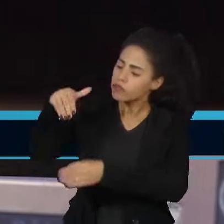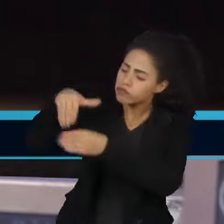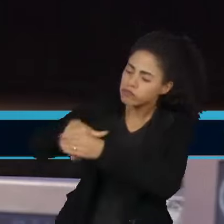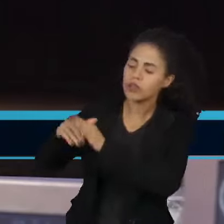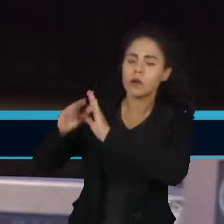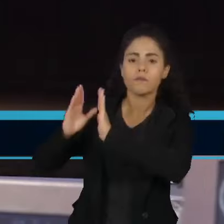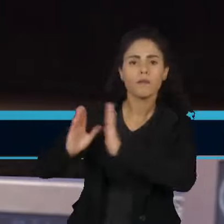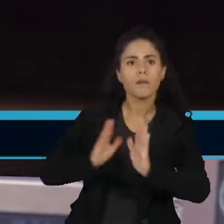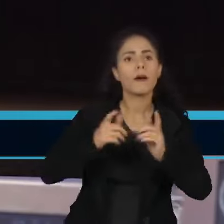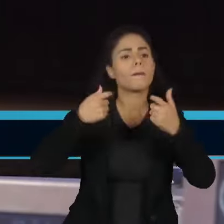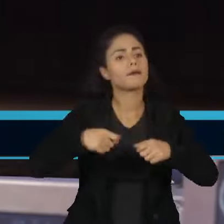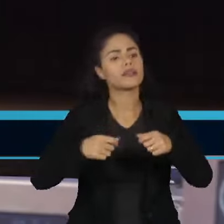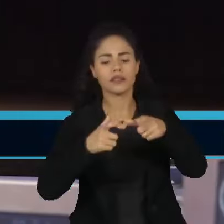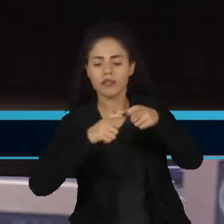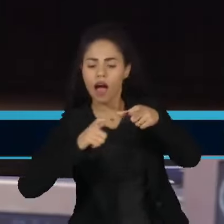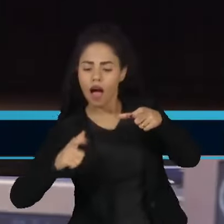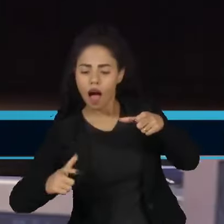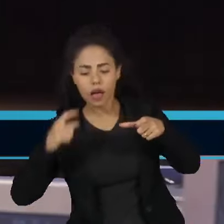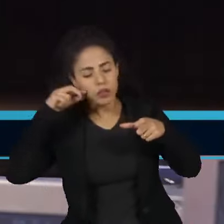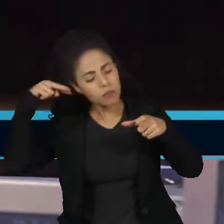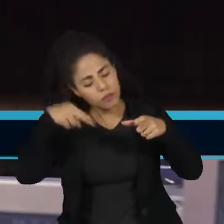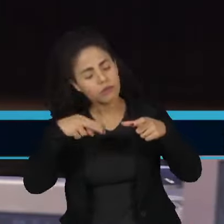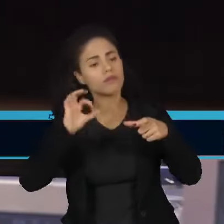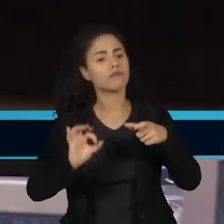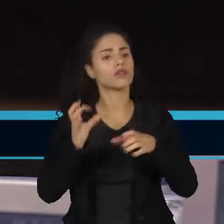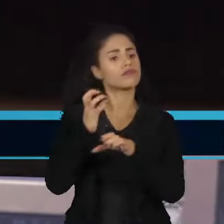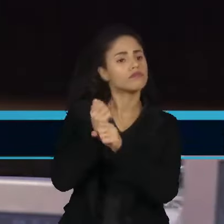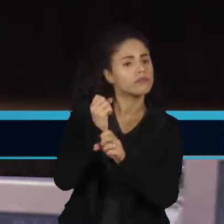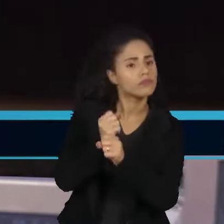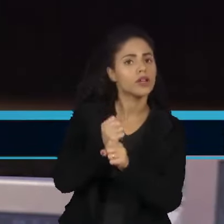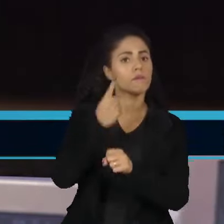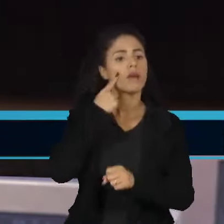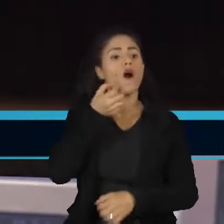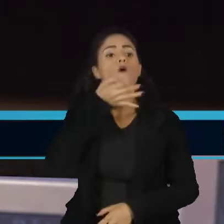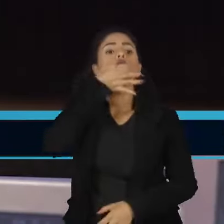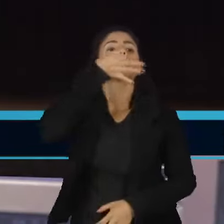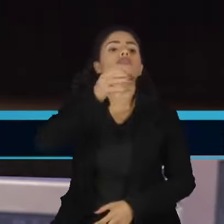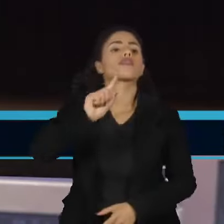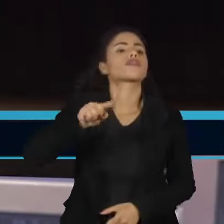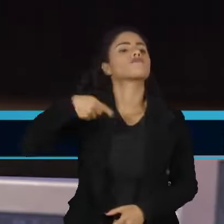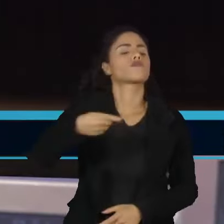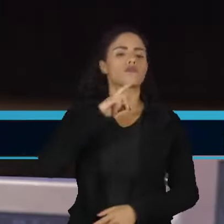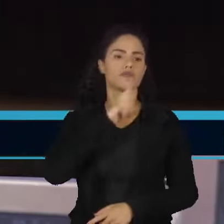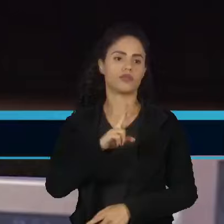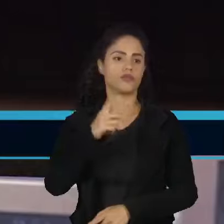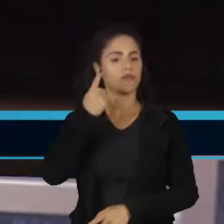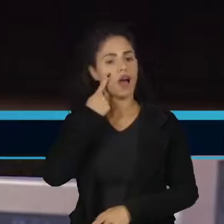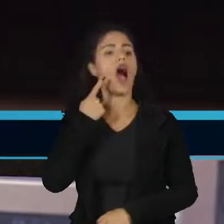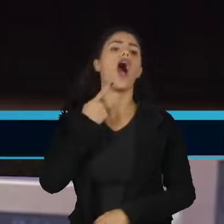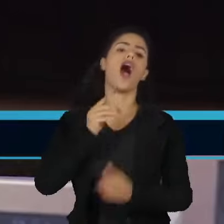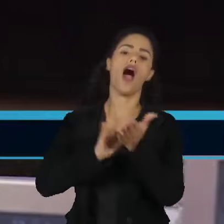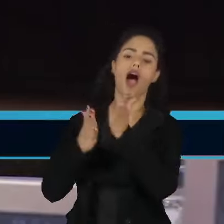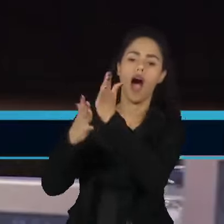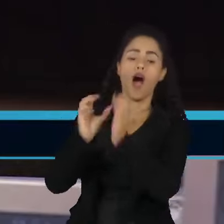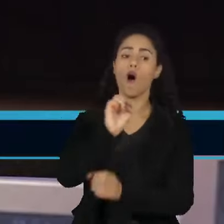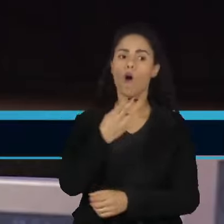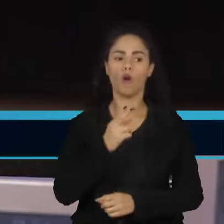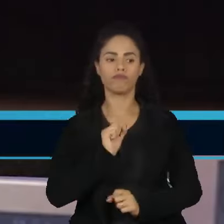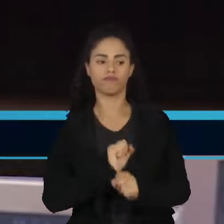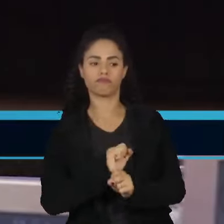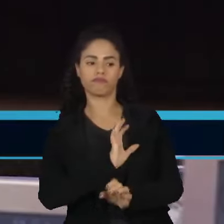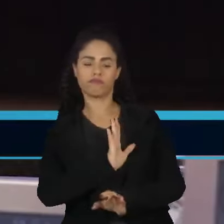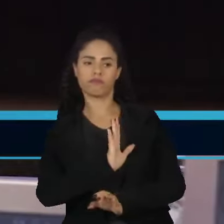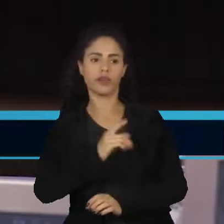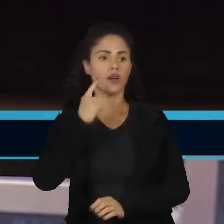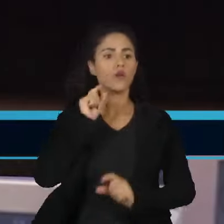você tem que ter as atas desse processo eleitoral para ter uma opinião sobre isso, de reconhecimento ou não, decisão ou